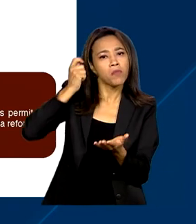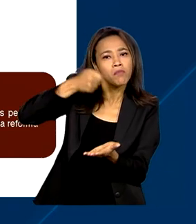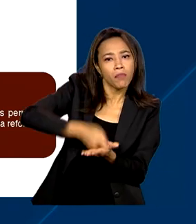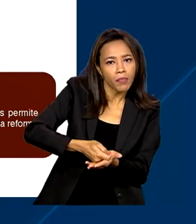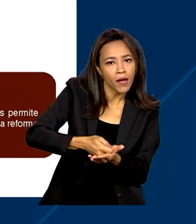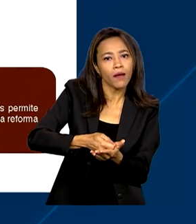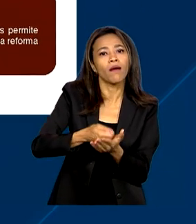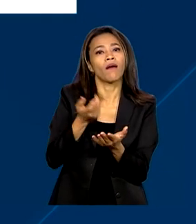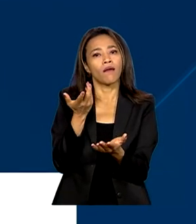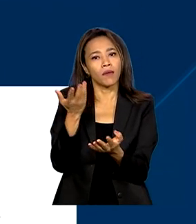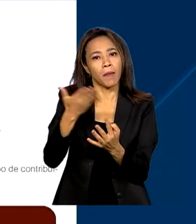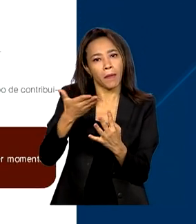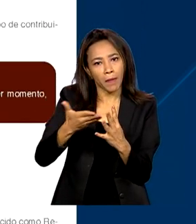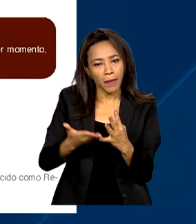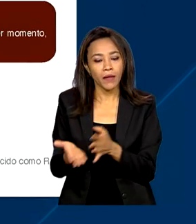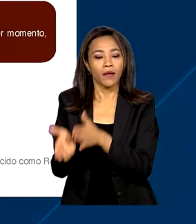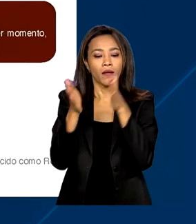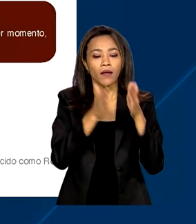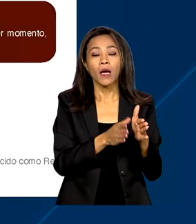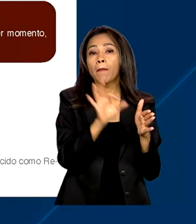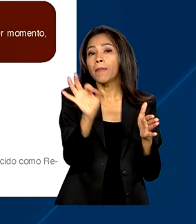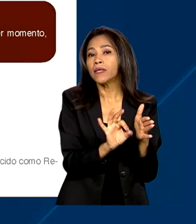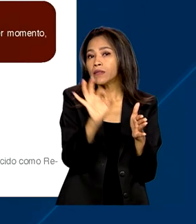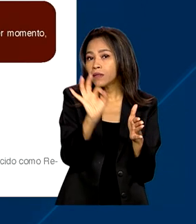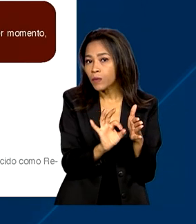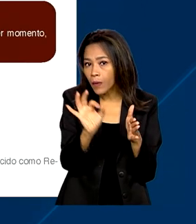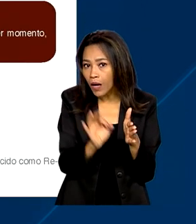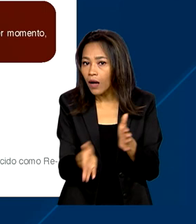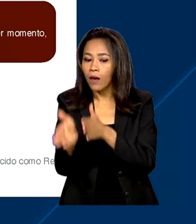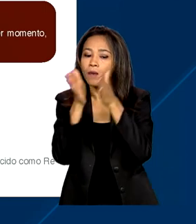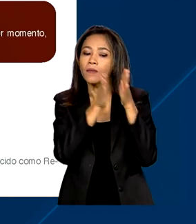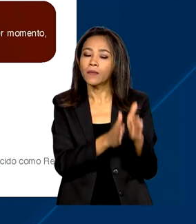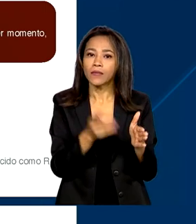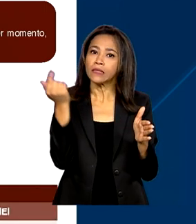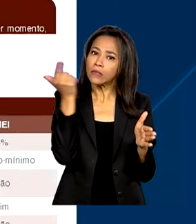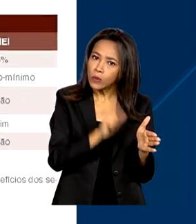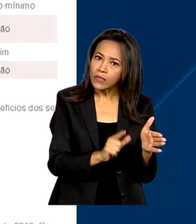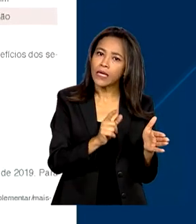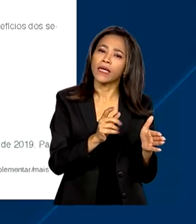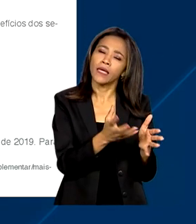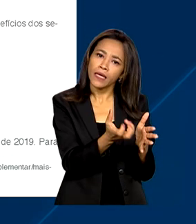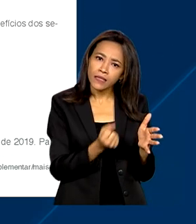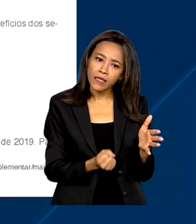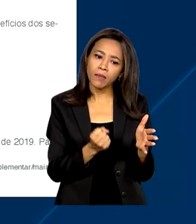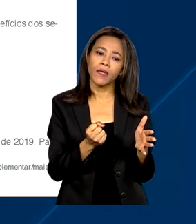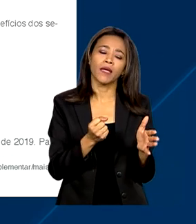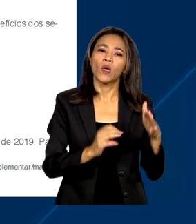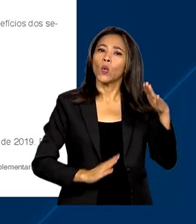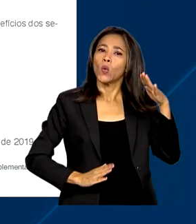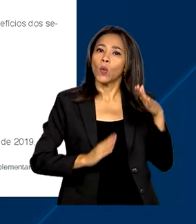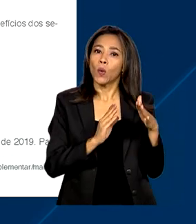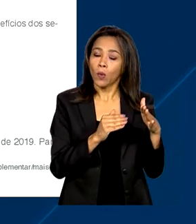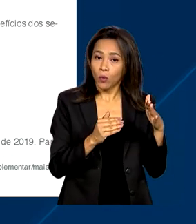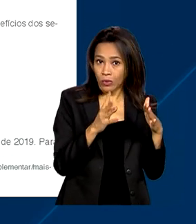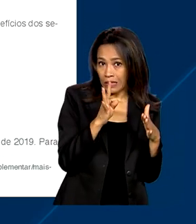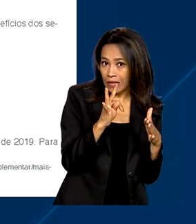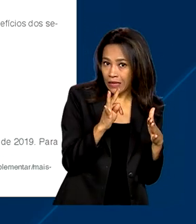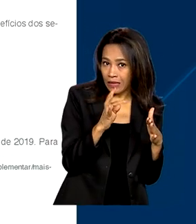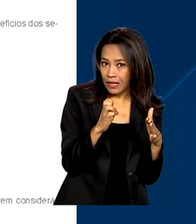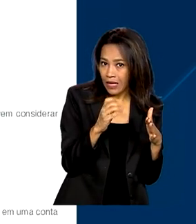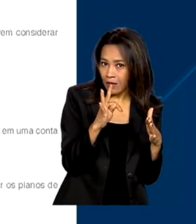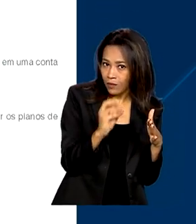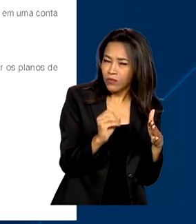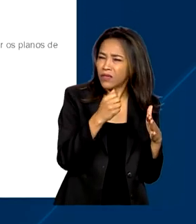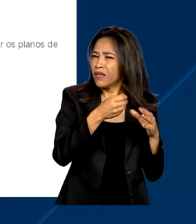podem aderir, qual o percentual que vão pagar e se é possível receber o piso ou o teto. Também há informações